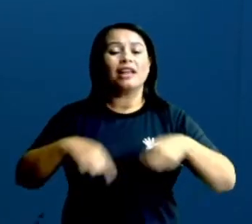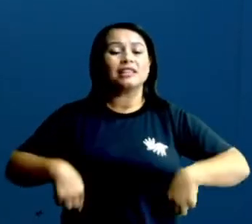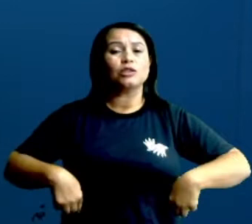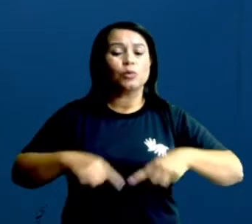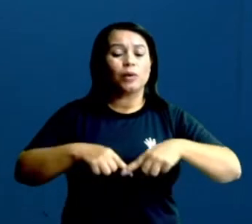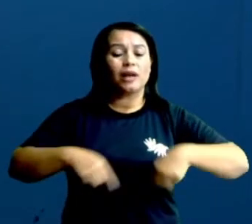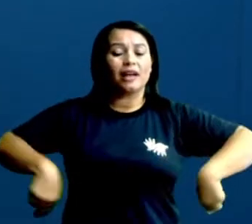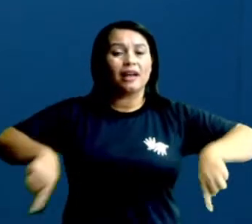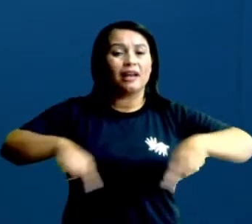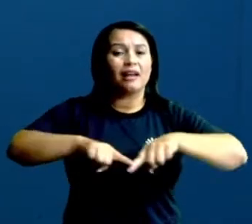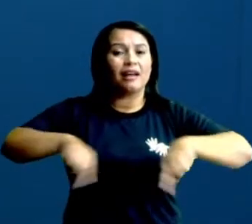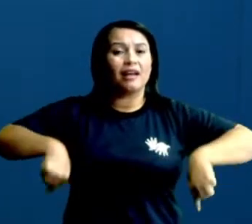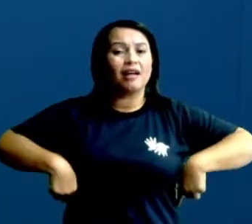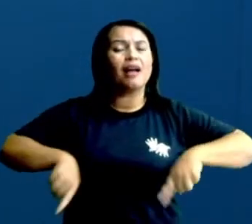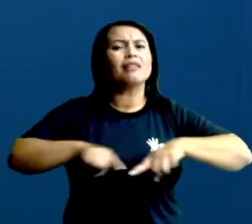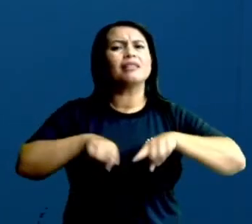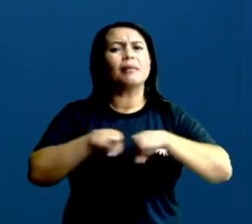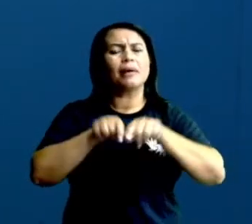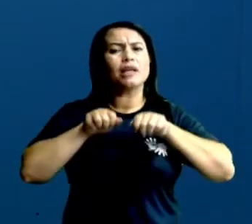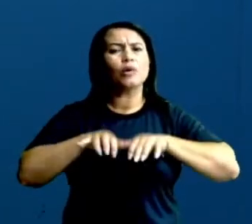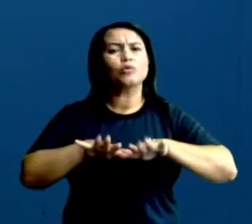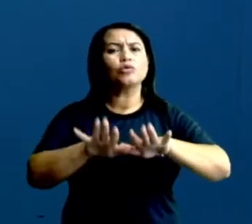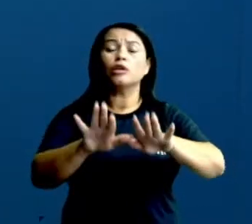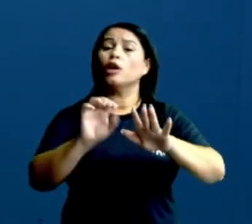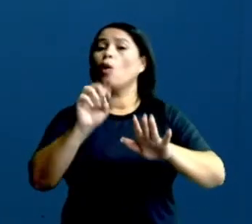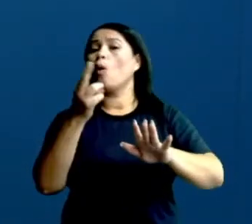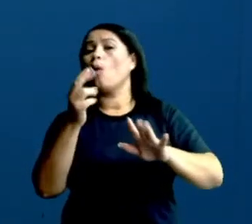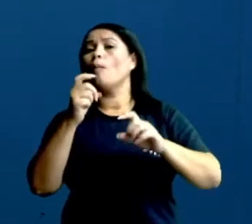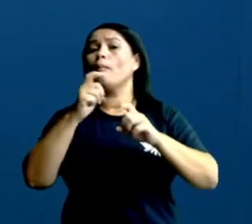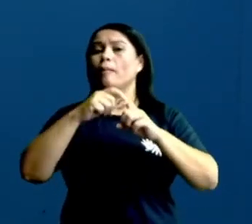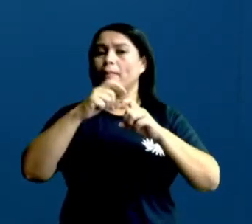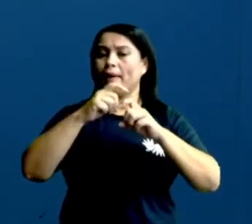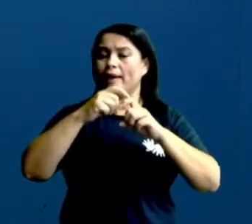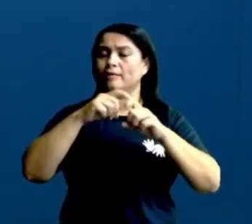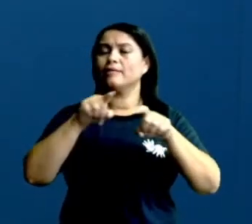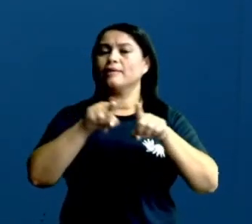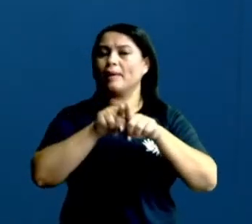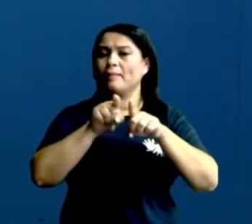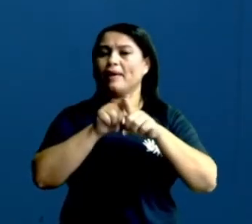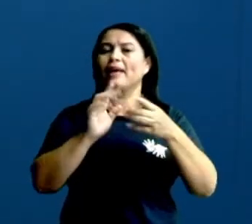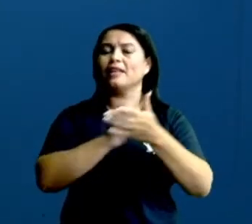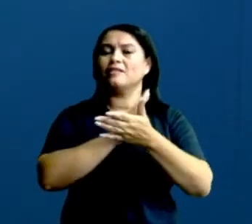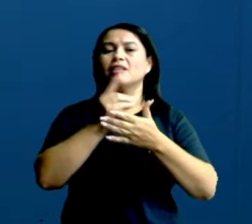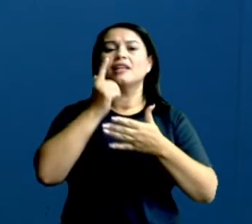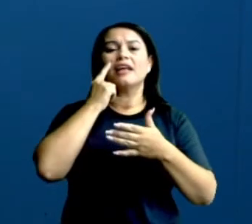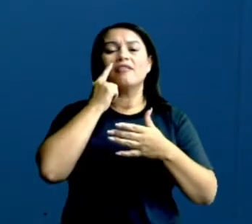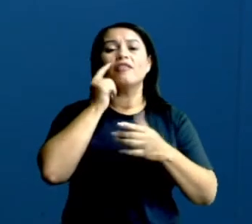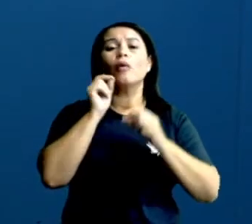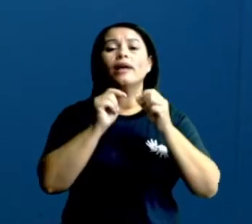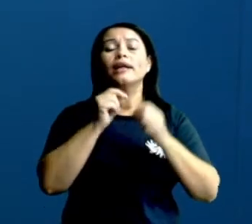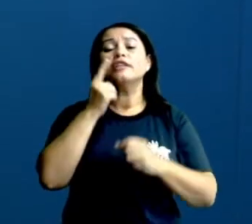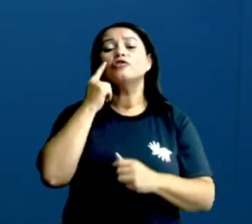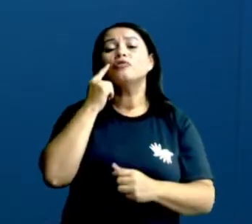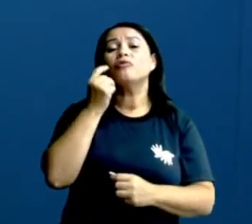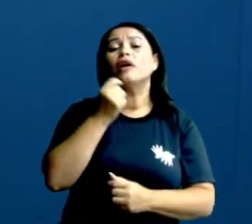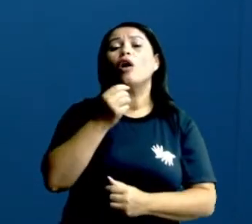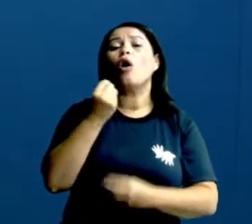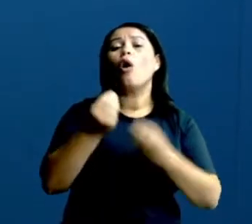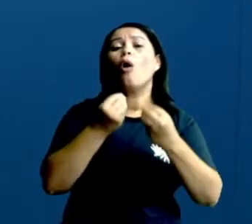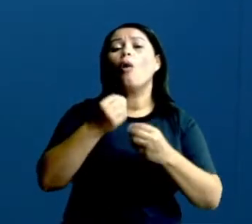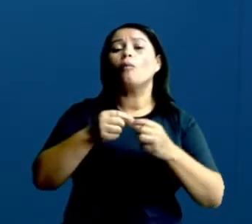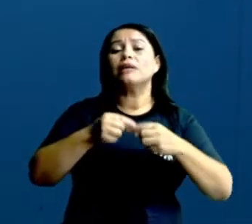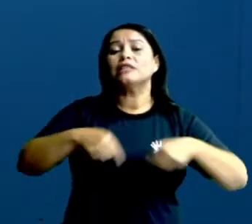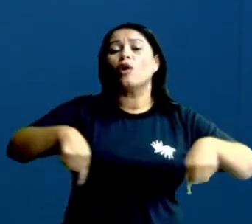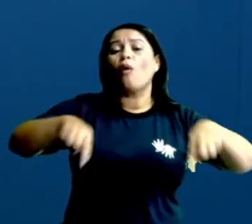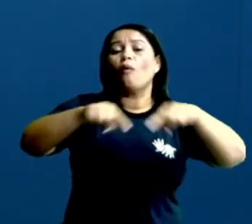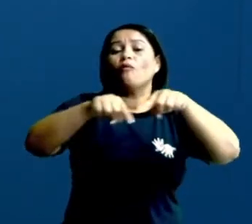cintura. Não só na costureira, mas também quando vai pro médico fazer aquele check-up, né? Aí o médico tá dizendo, deixa eu ver aqui como é que está essa sua